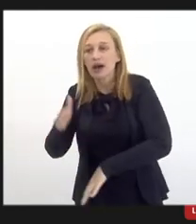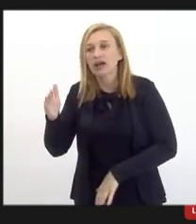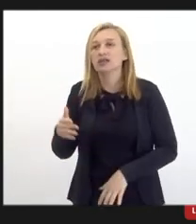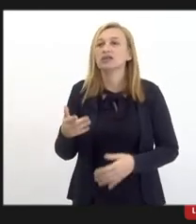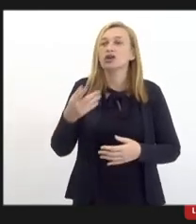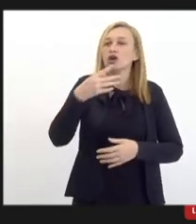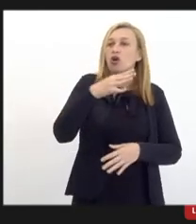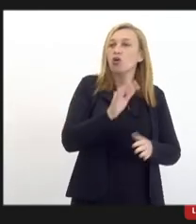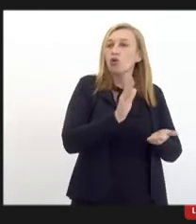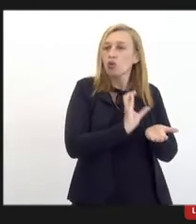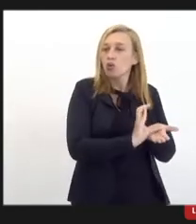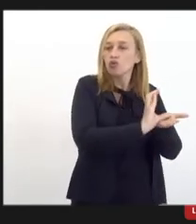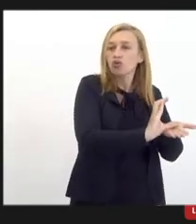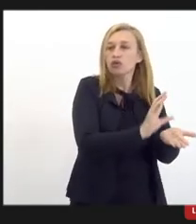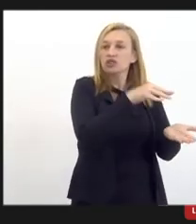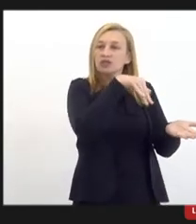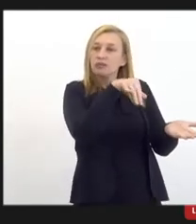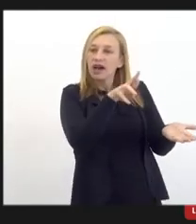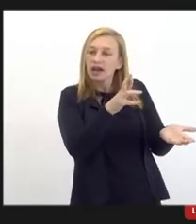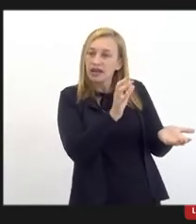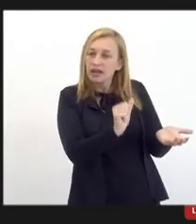Mercante já tem